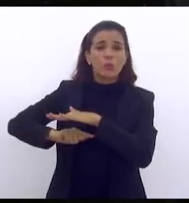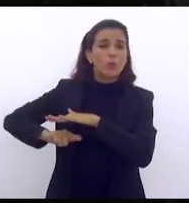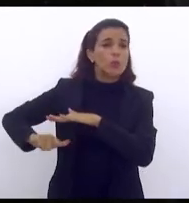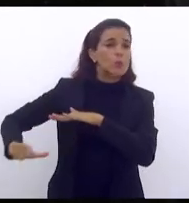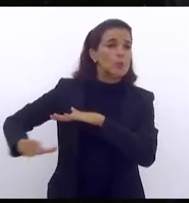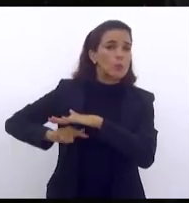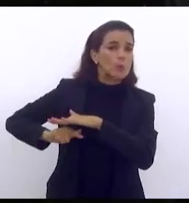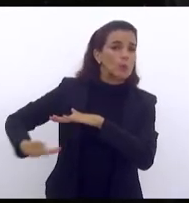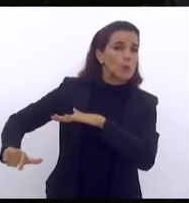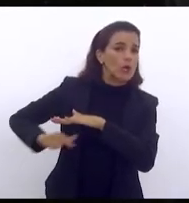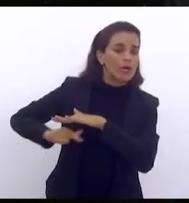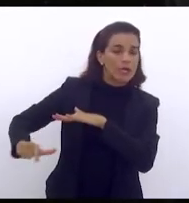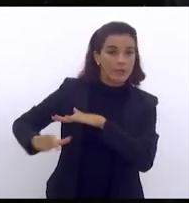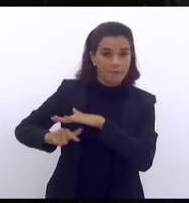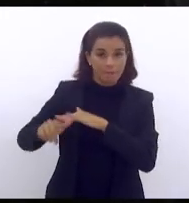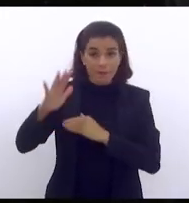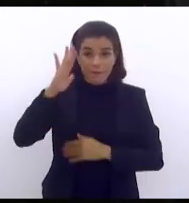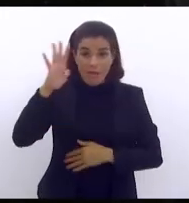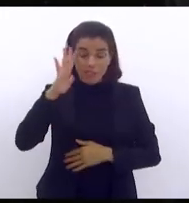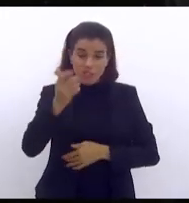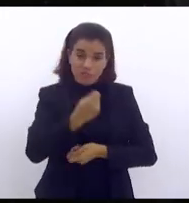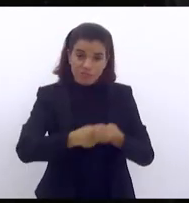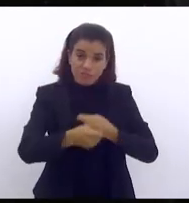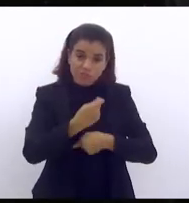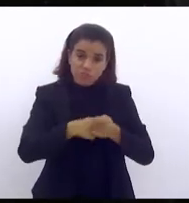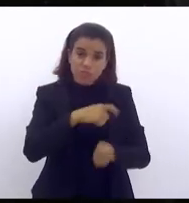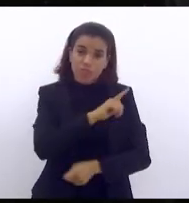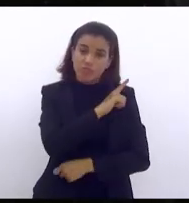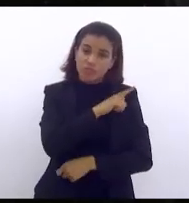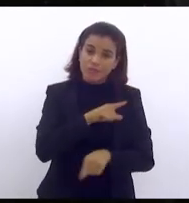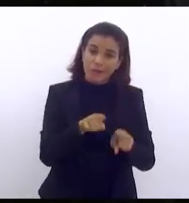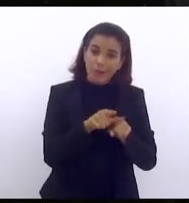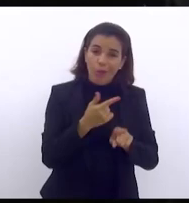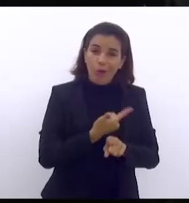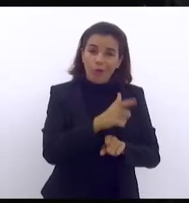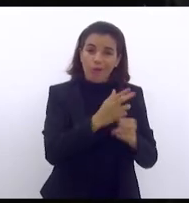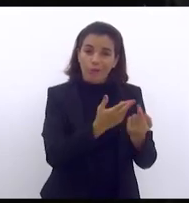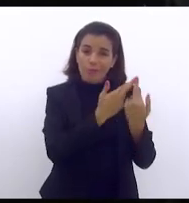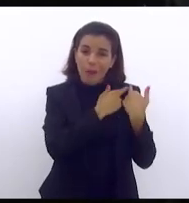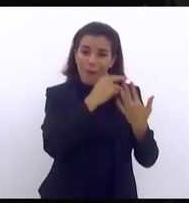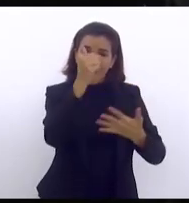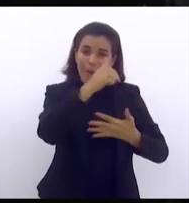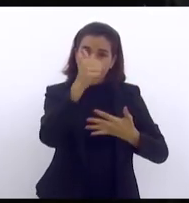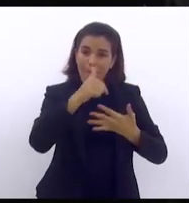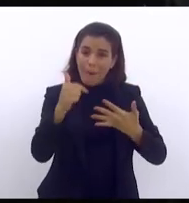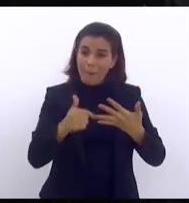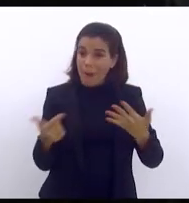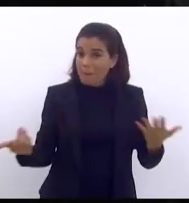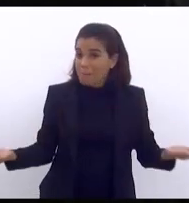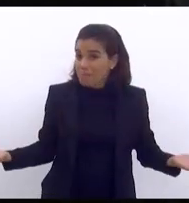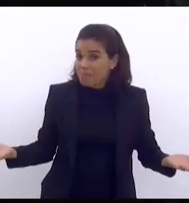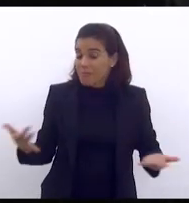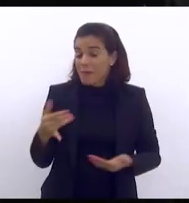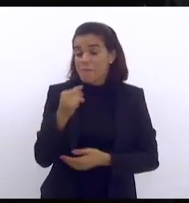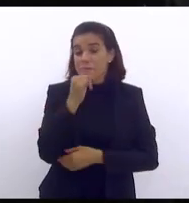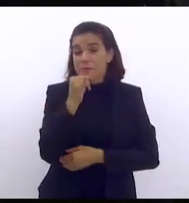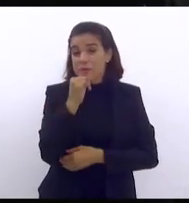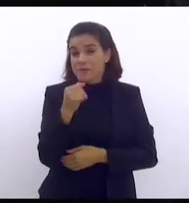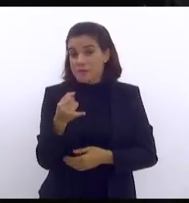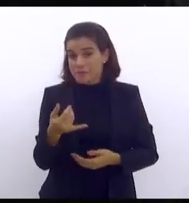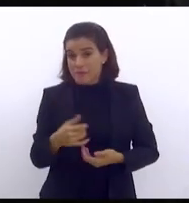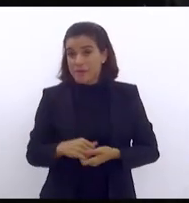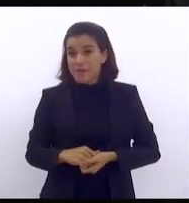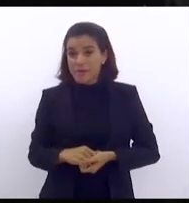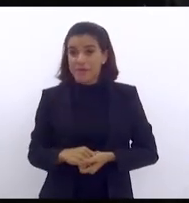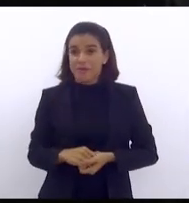fará gerir outras responsabilidades a mais diga-se de passagem senhor